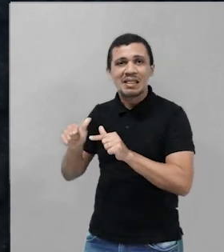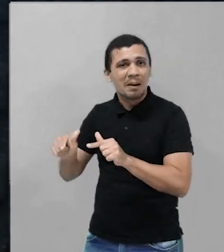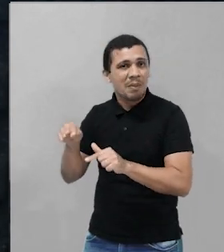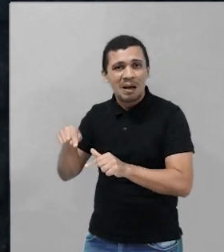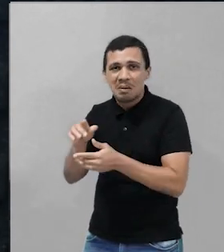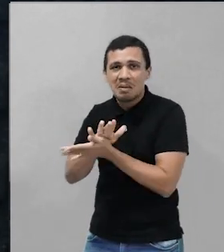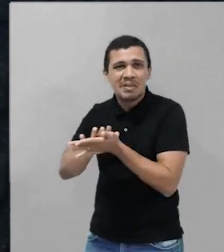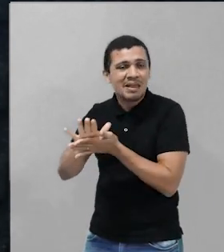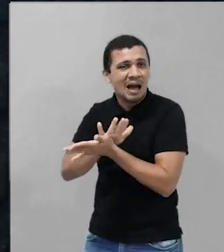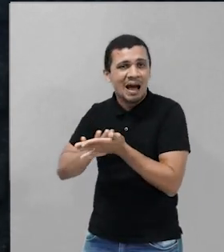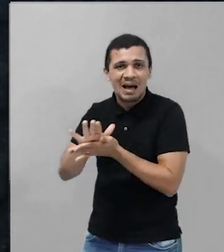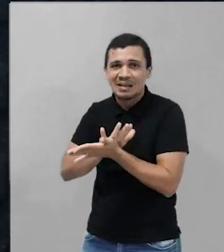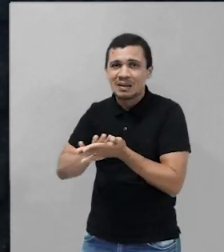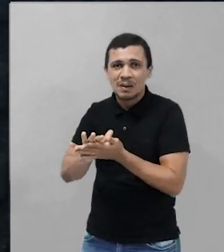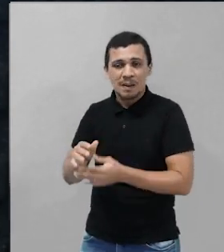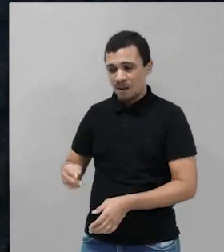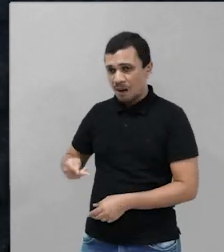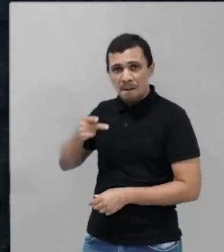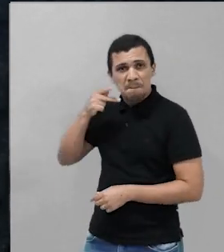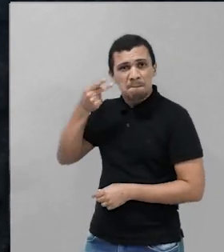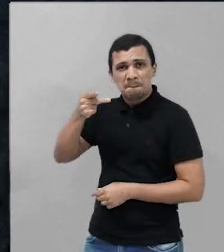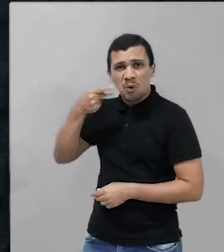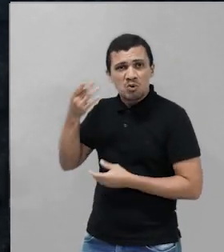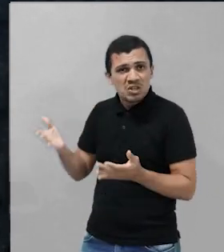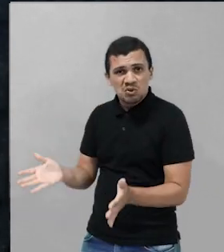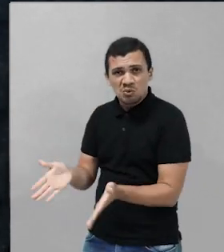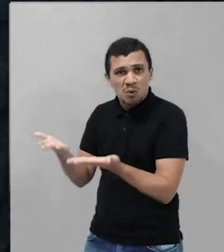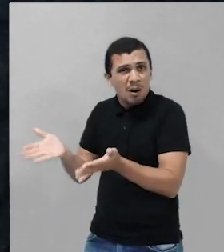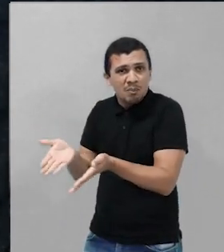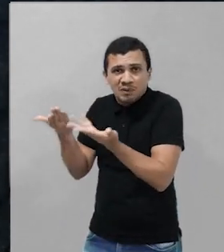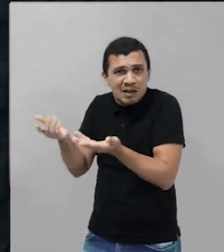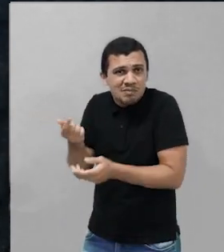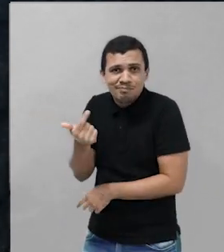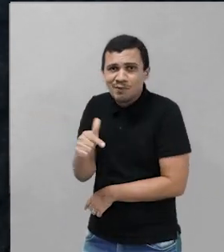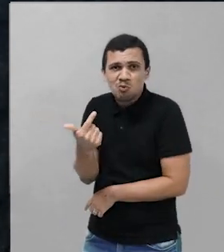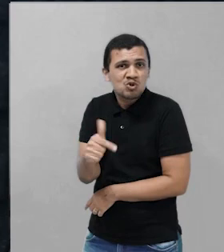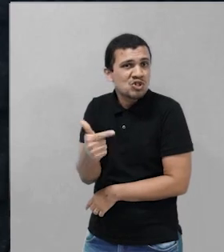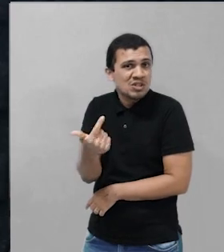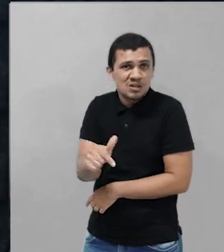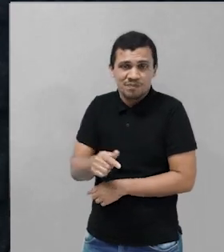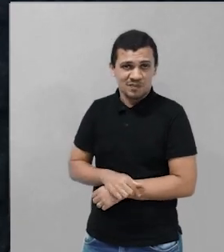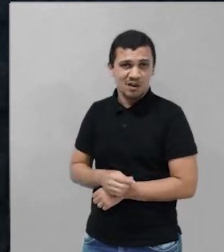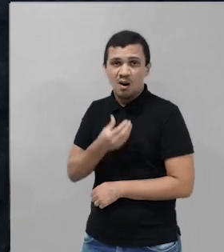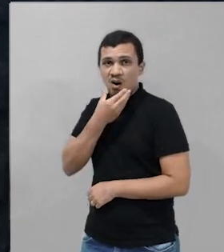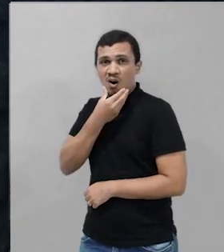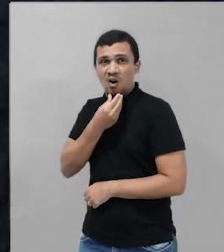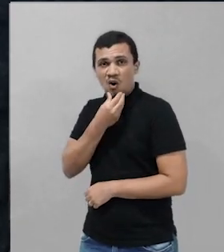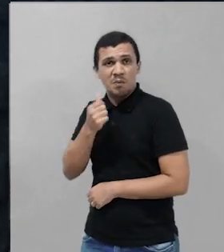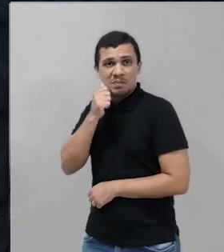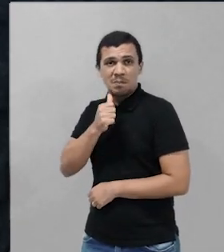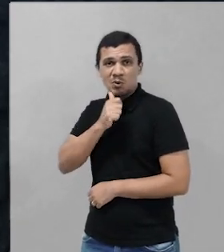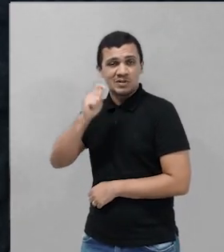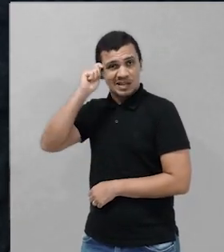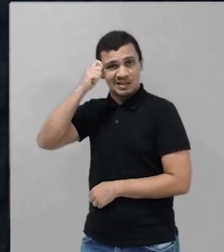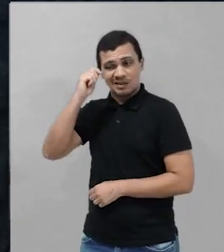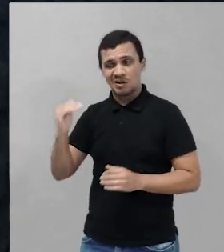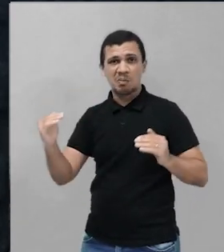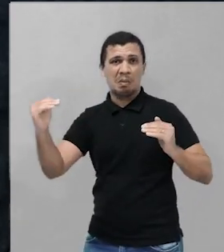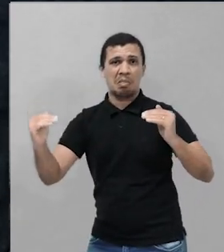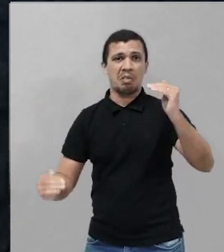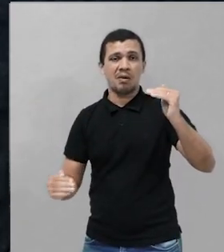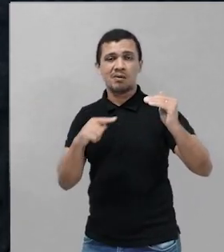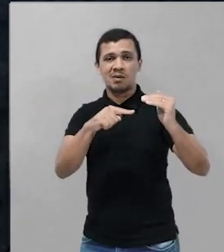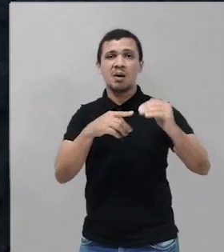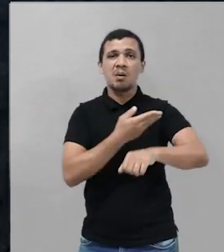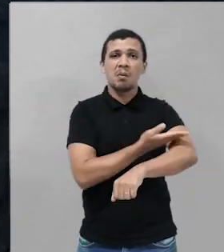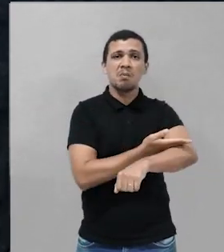deixaram o homem e a mulher preta em um padrão de igualdade. E a gente tem reflexos sociais disso até os dias de hoje. E o